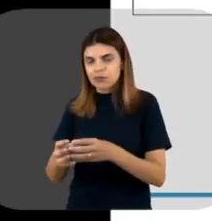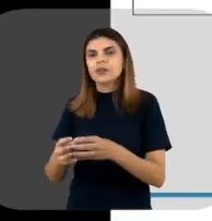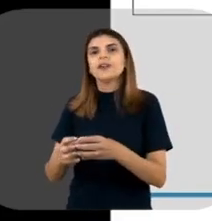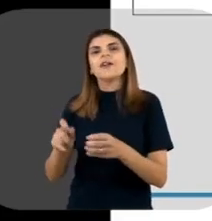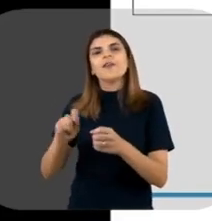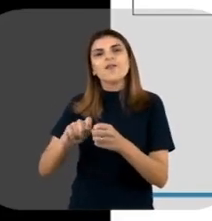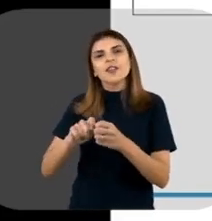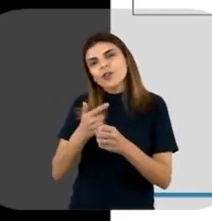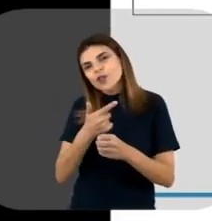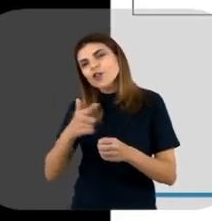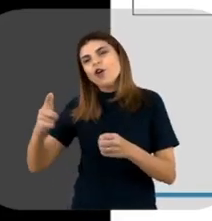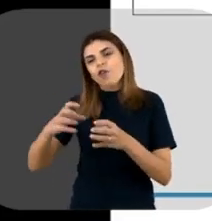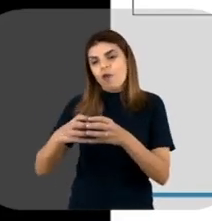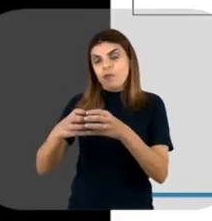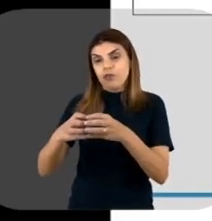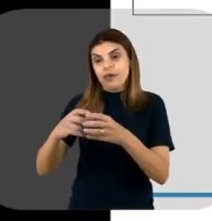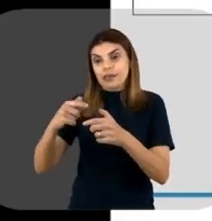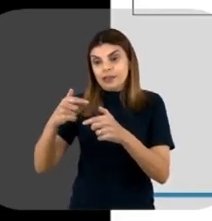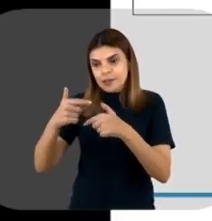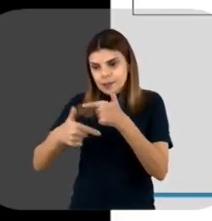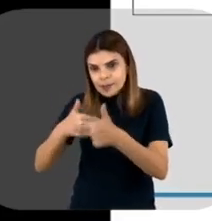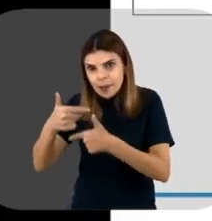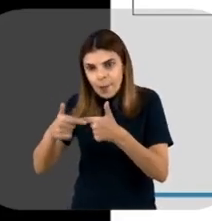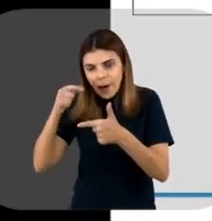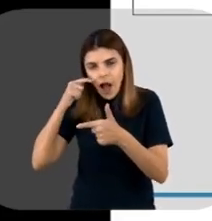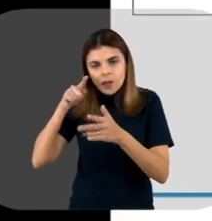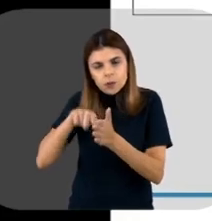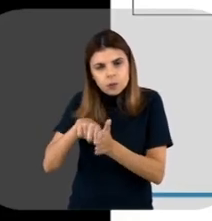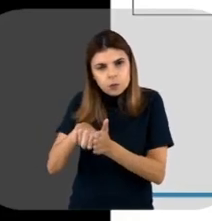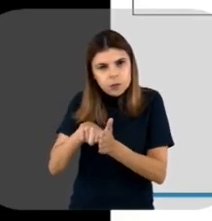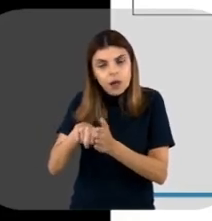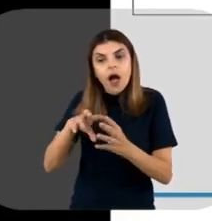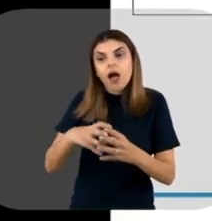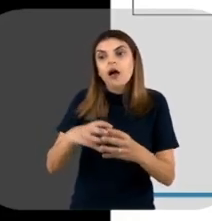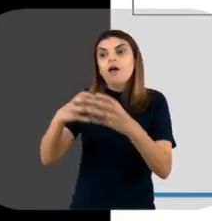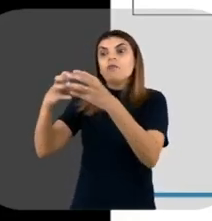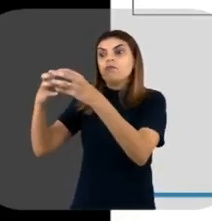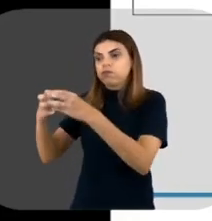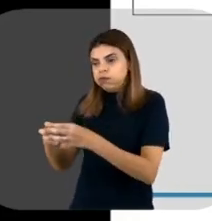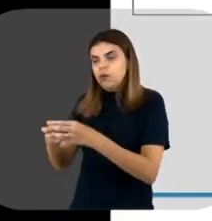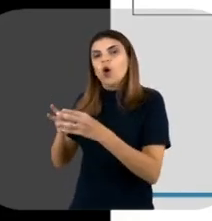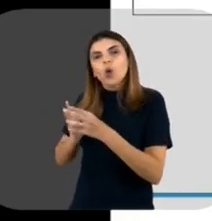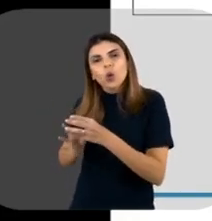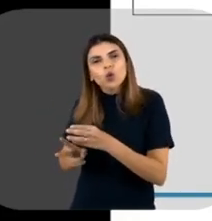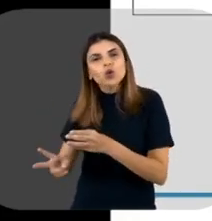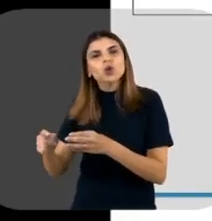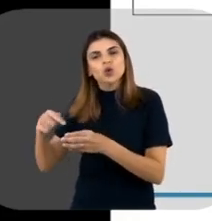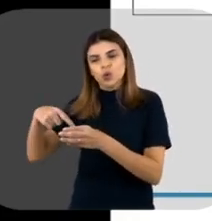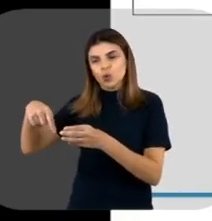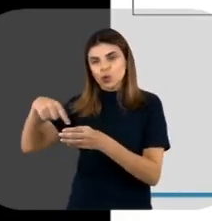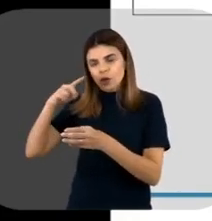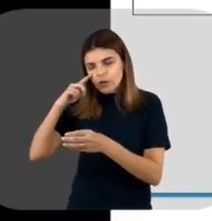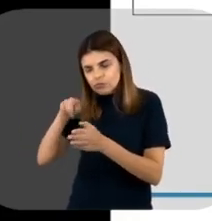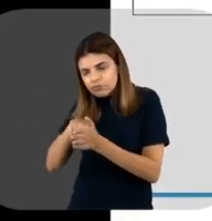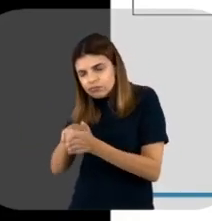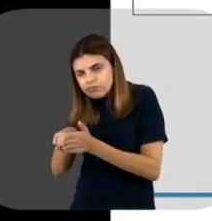partir dele vai ser produzido um lote de trabalho. E, a partir daí, você vai... É dada continuidade à